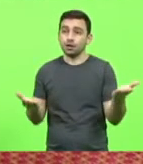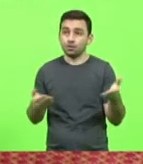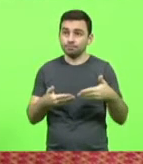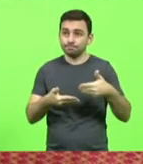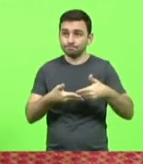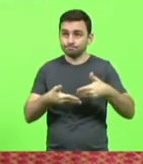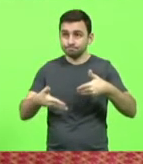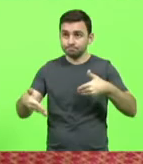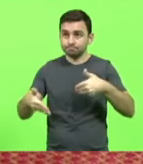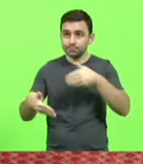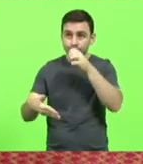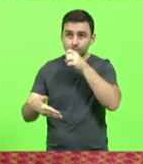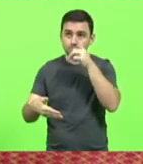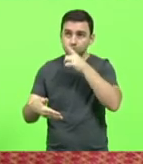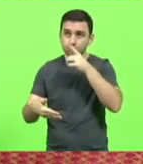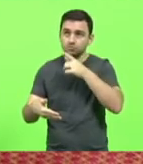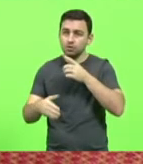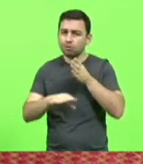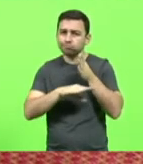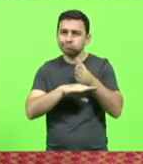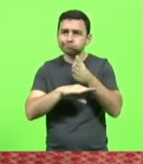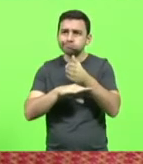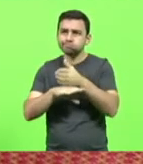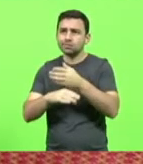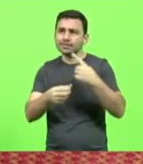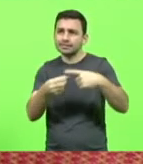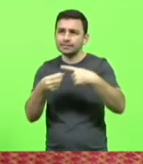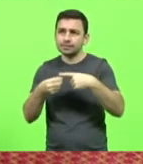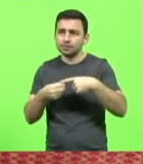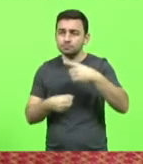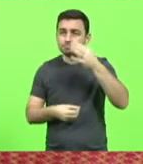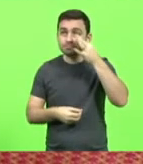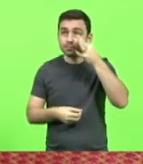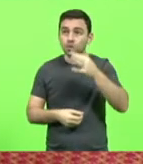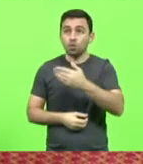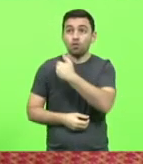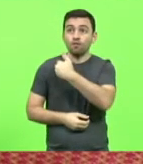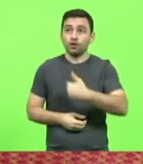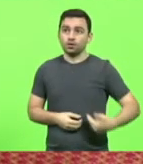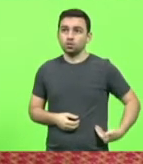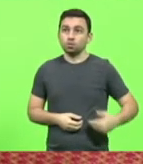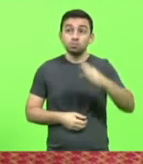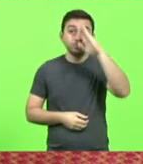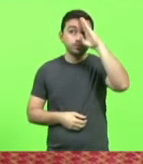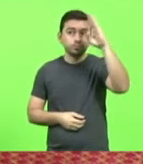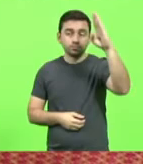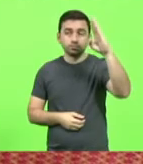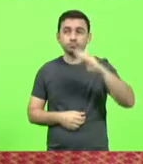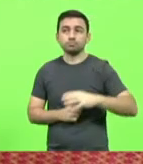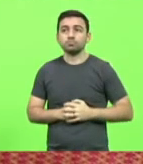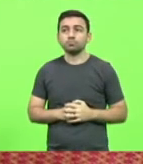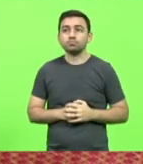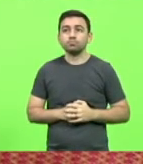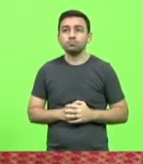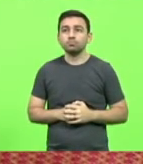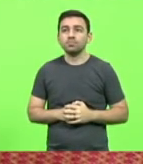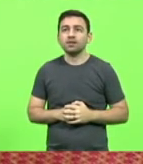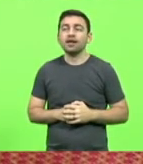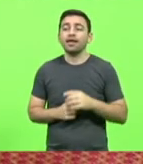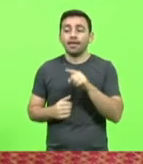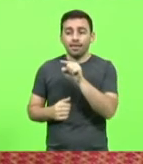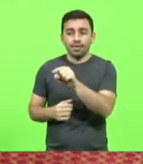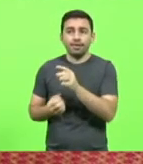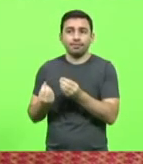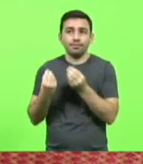acompanhar em vários municípios o governo do estado, o governador Moisés, que está fazendo a entrega de